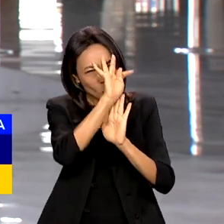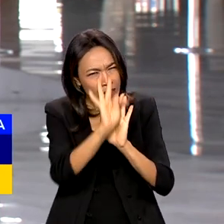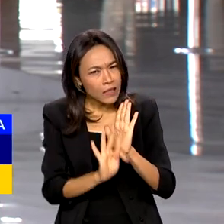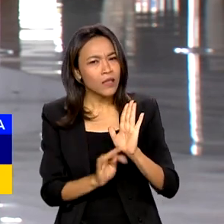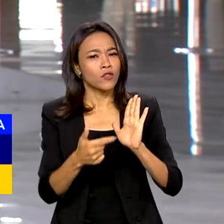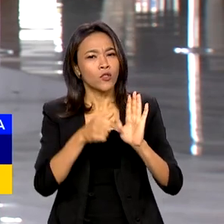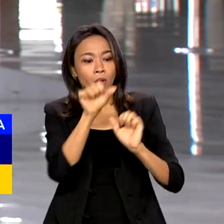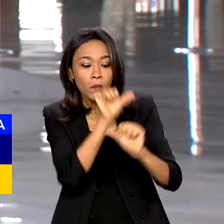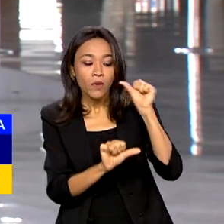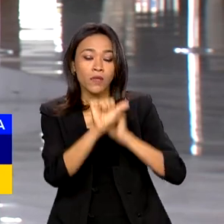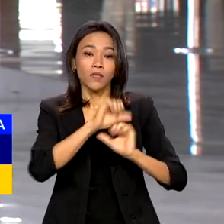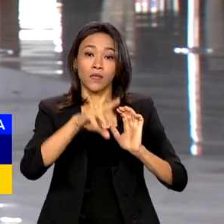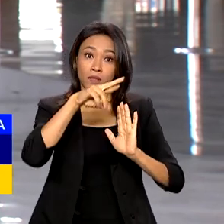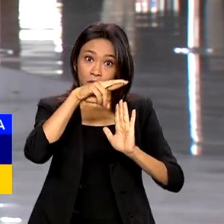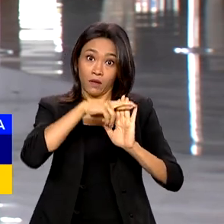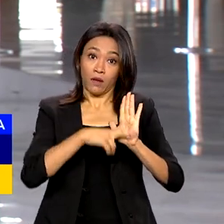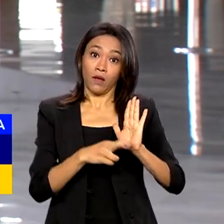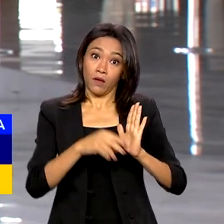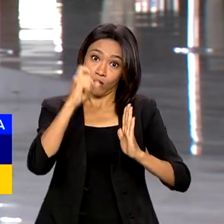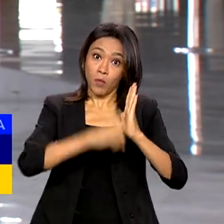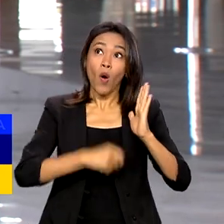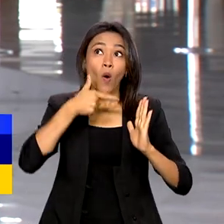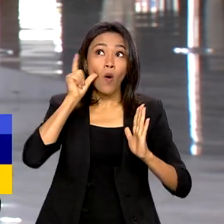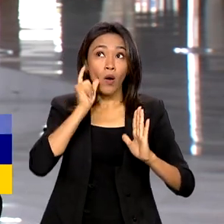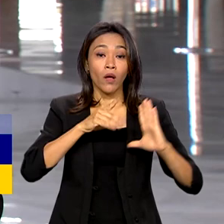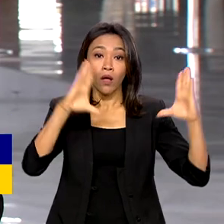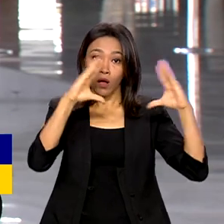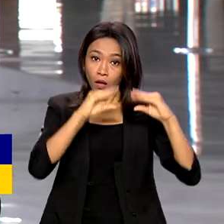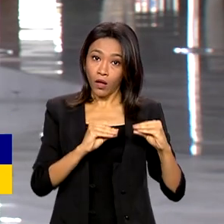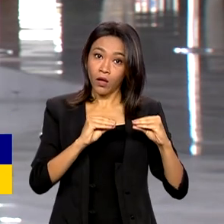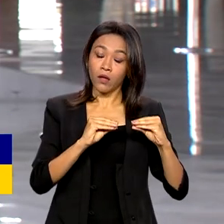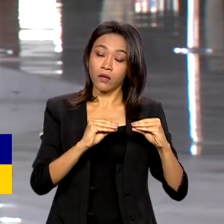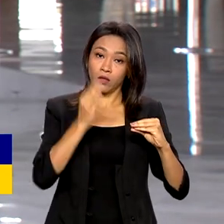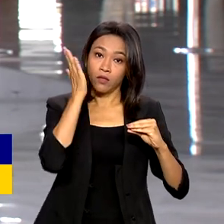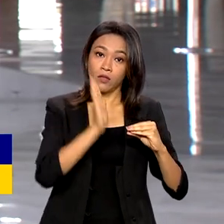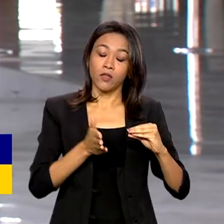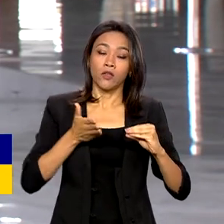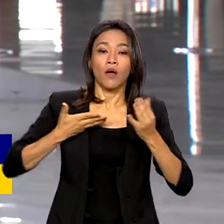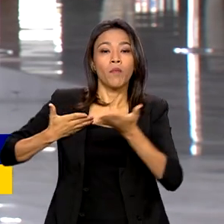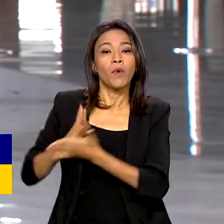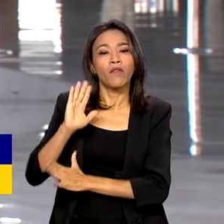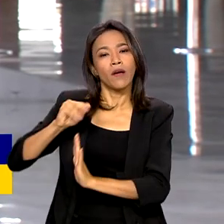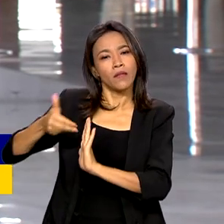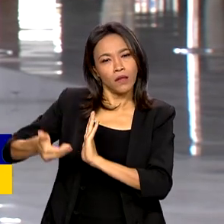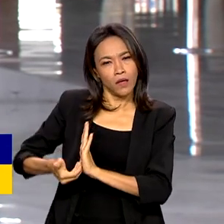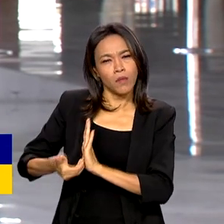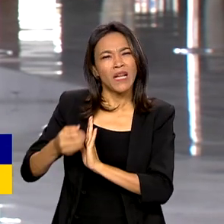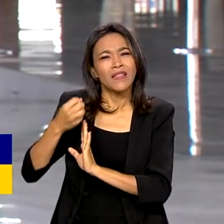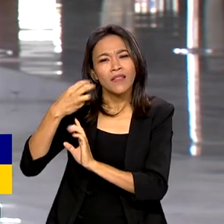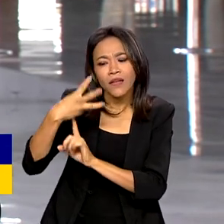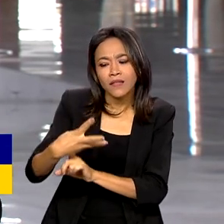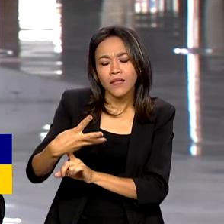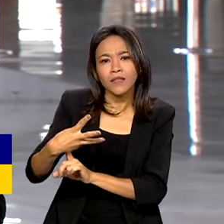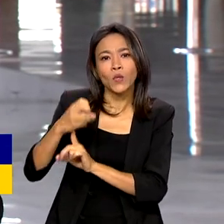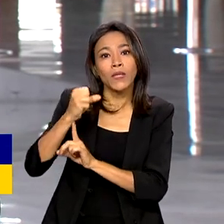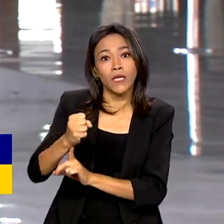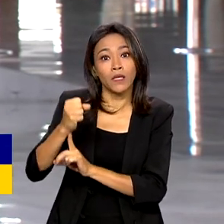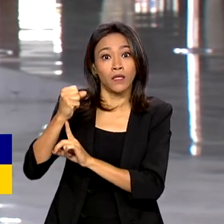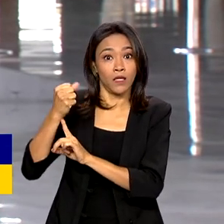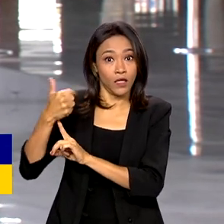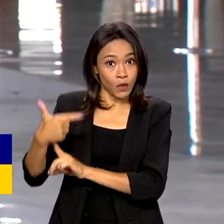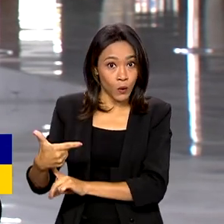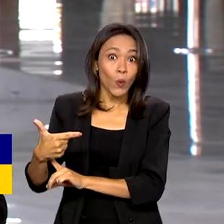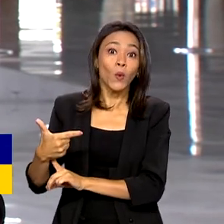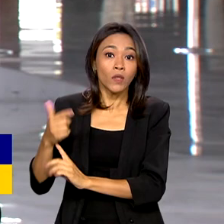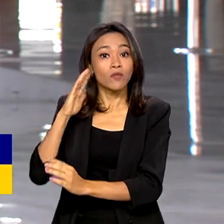reforma tributária foi aprovada, né, ontem à noite, na Câmara dos Deputados, com 382 votos favoráveis e